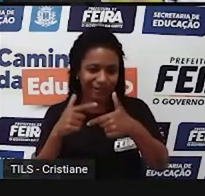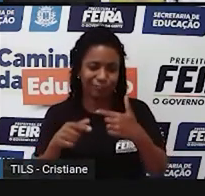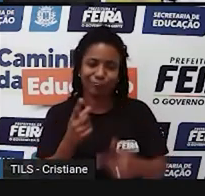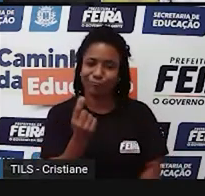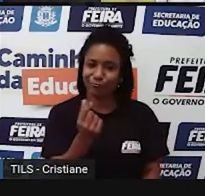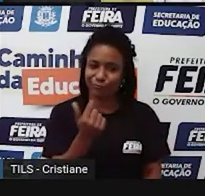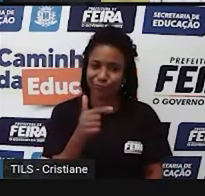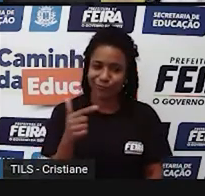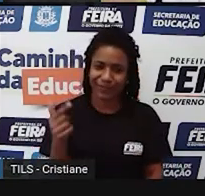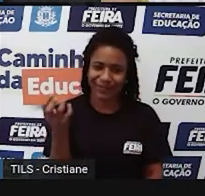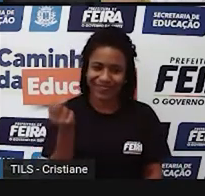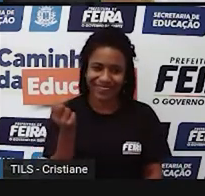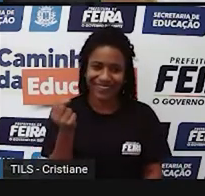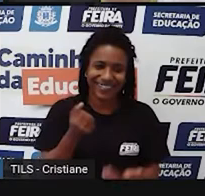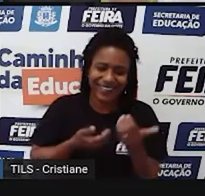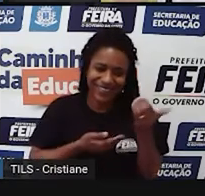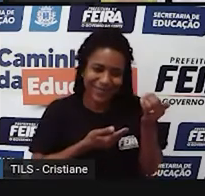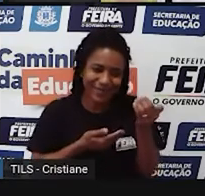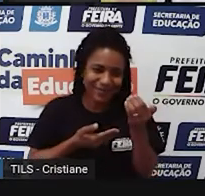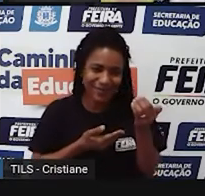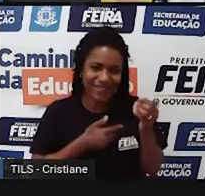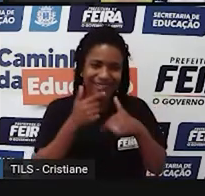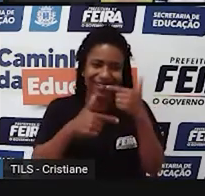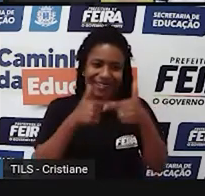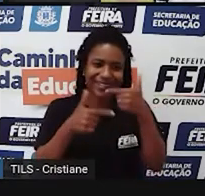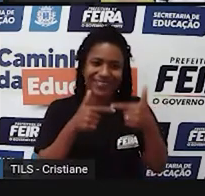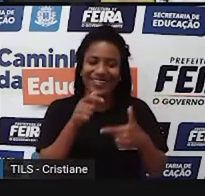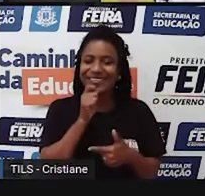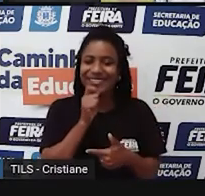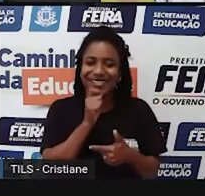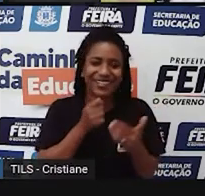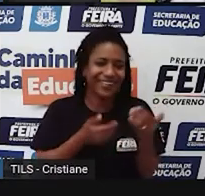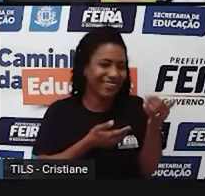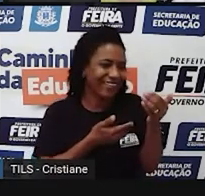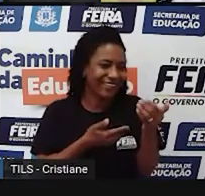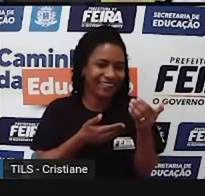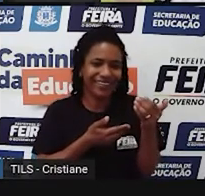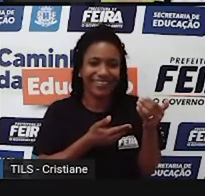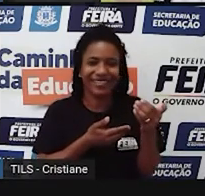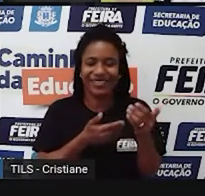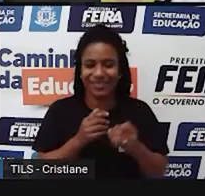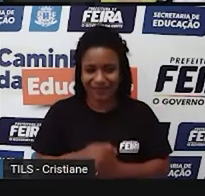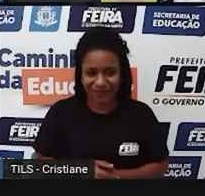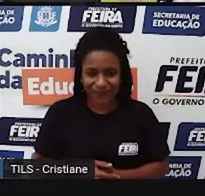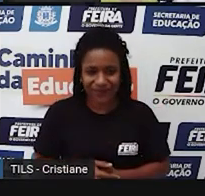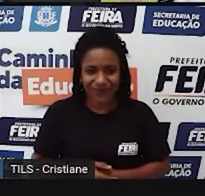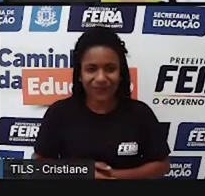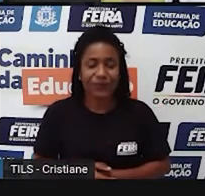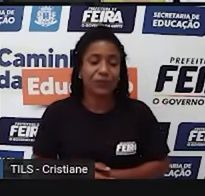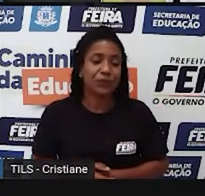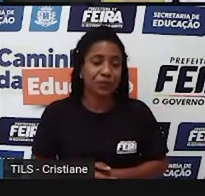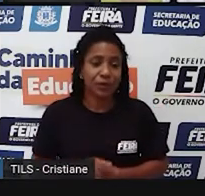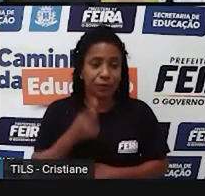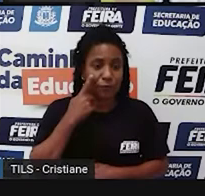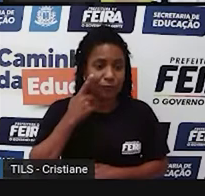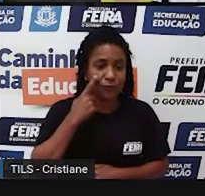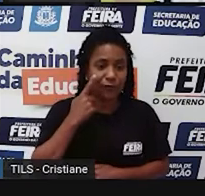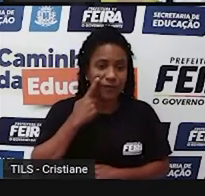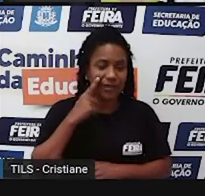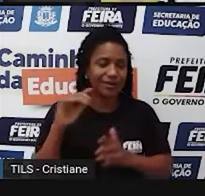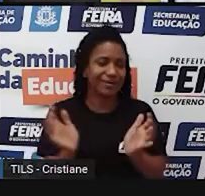fofinhos ali, ainda não trabalham, né? Então, vamos lá. Nessa classificação das atividades